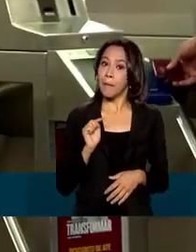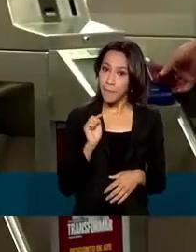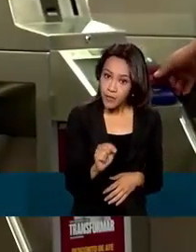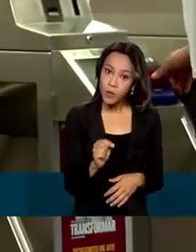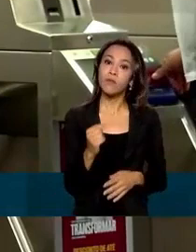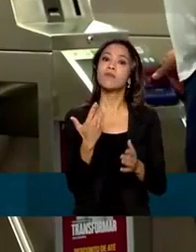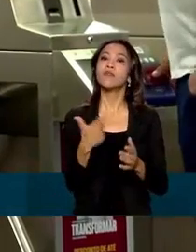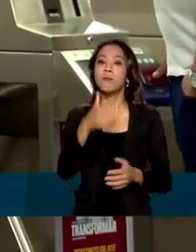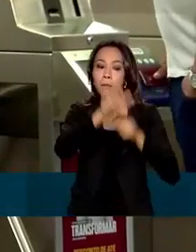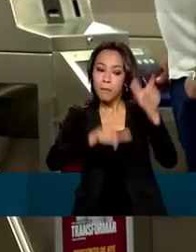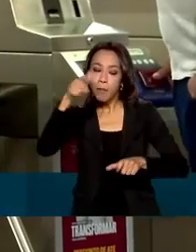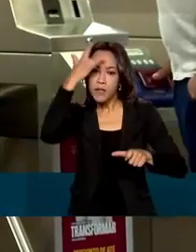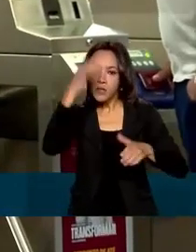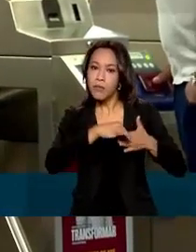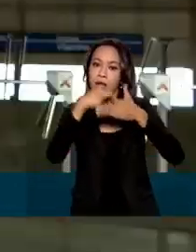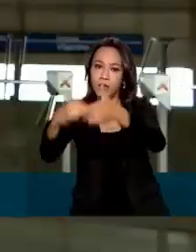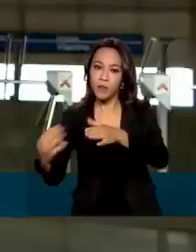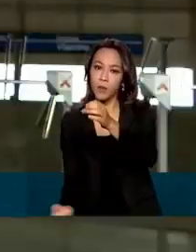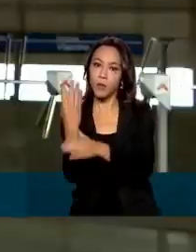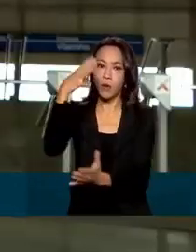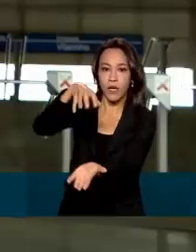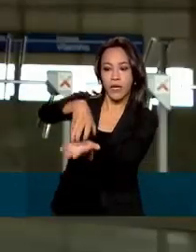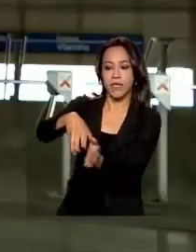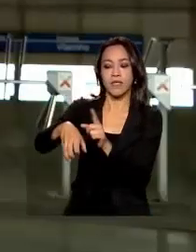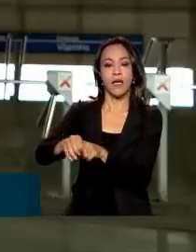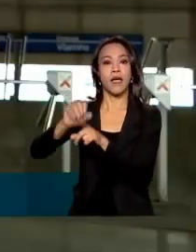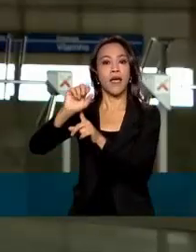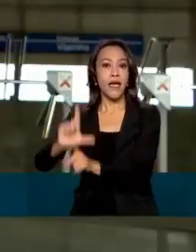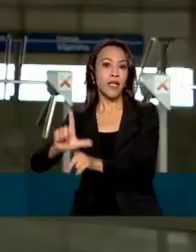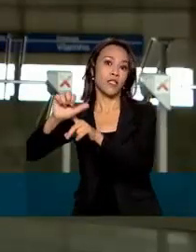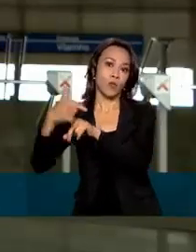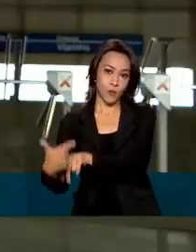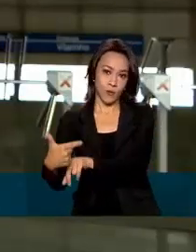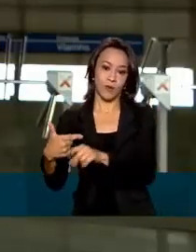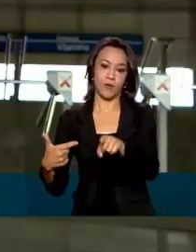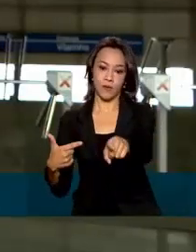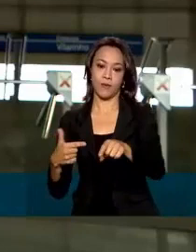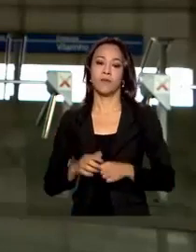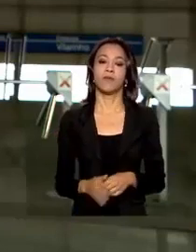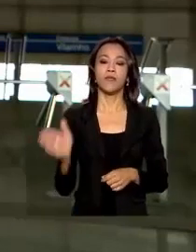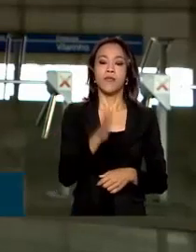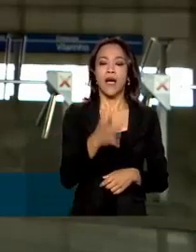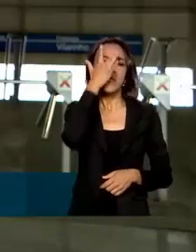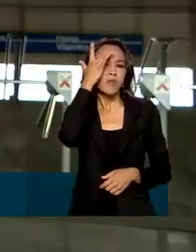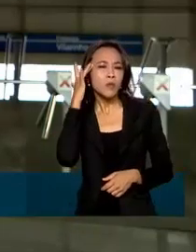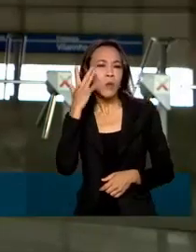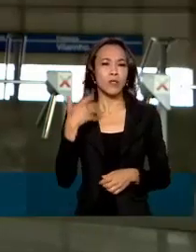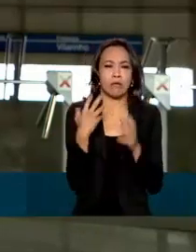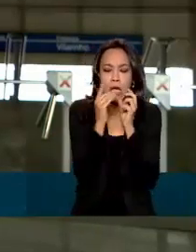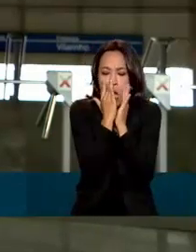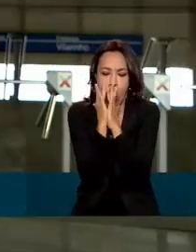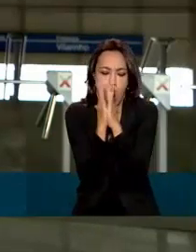diariamente Com a implantação da linha 2 Até aliviar para essas linhas de ônibus também super lotadas Pessoal tudo agarrado um com o outro